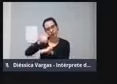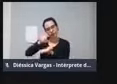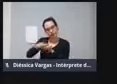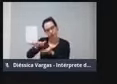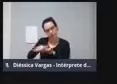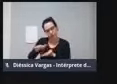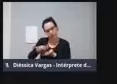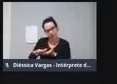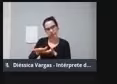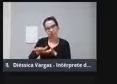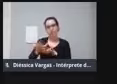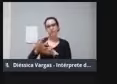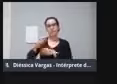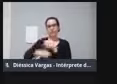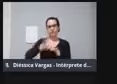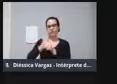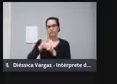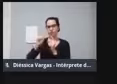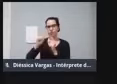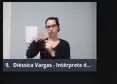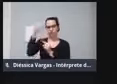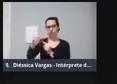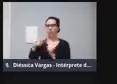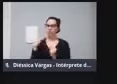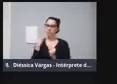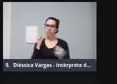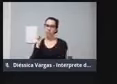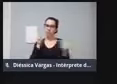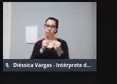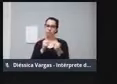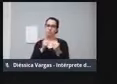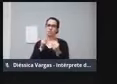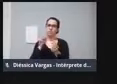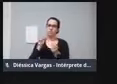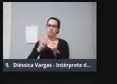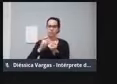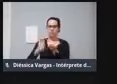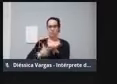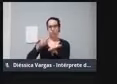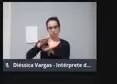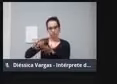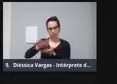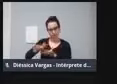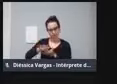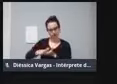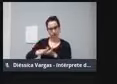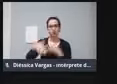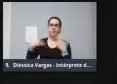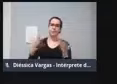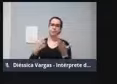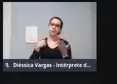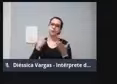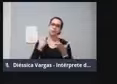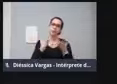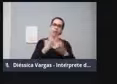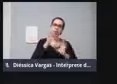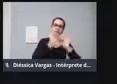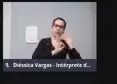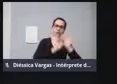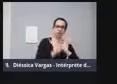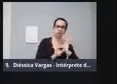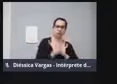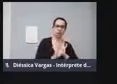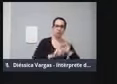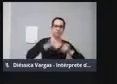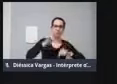físico, né, o objetivo, nossa ideia era esse ano a gente ter conseguido, a gente conseguiu organizar o material com a ajuda, né,